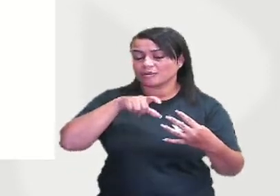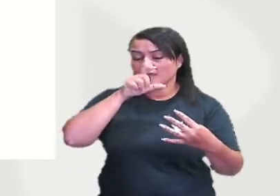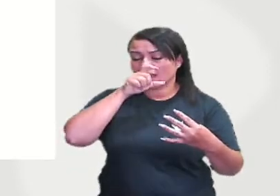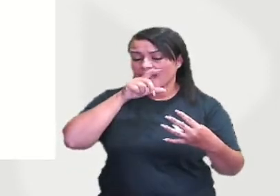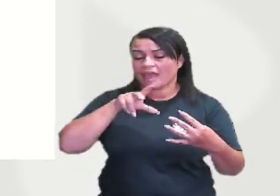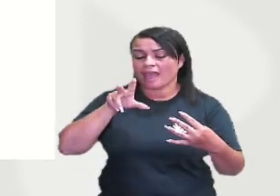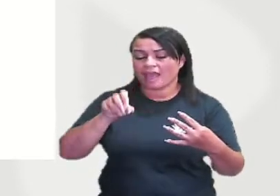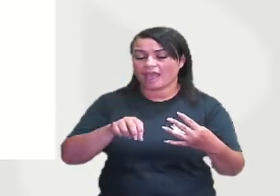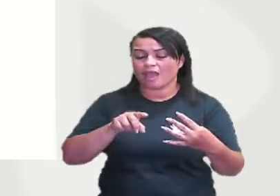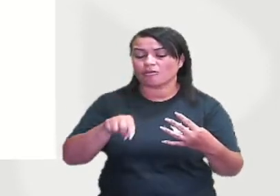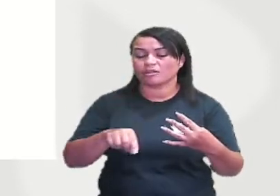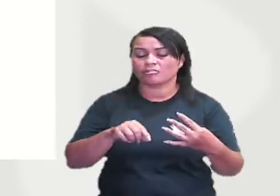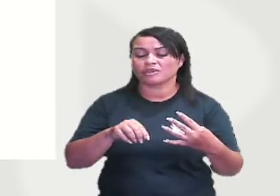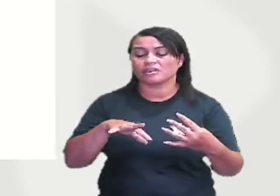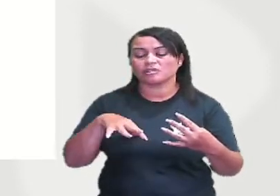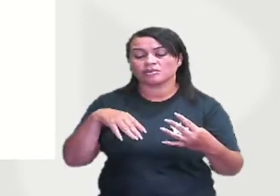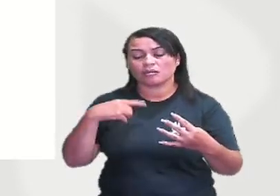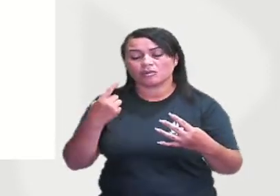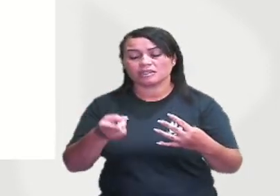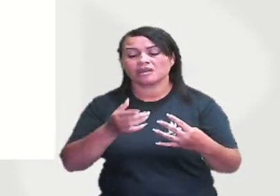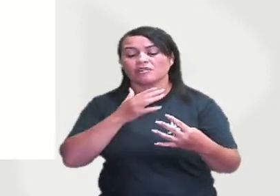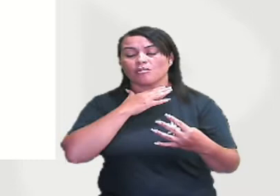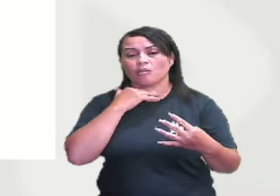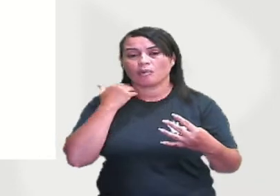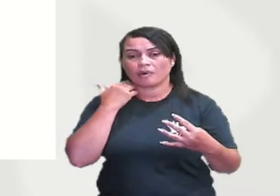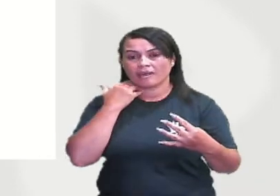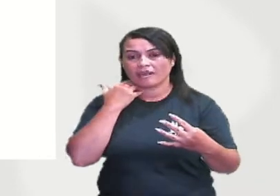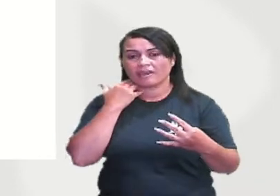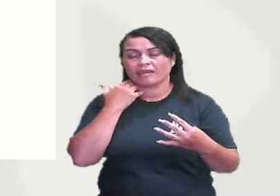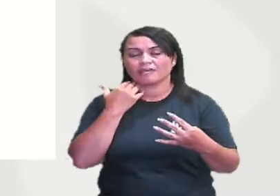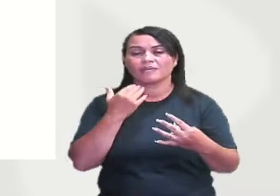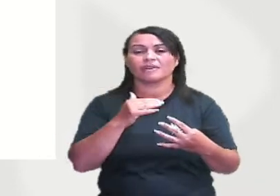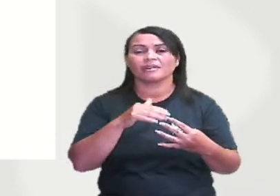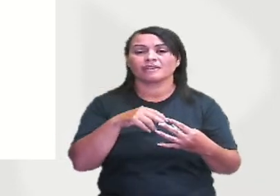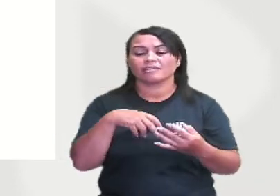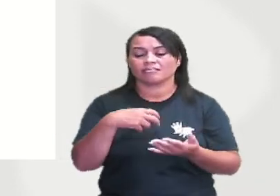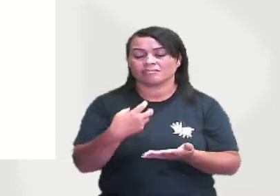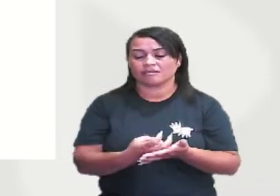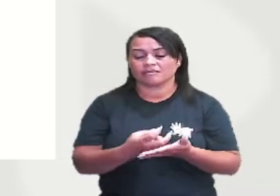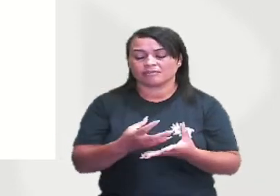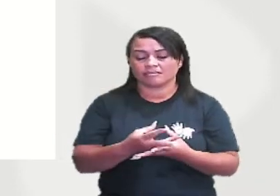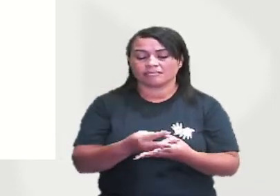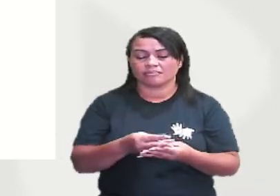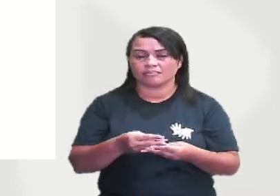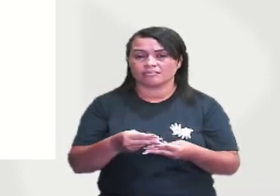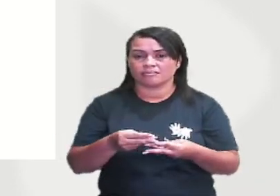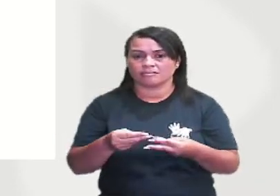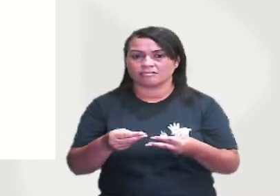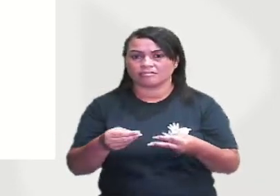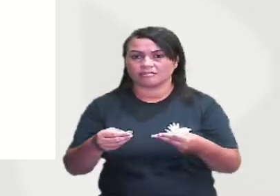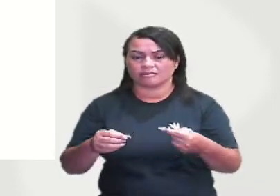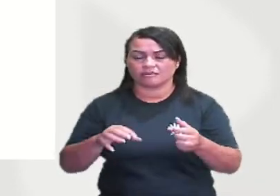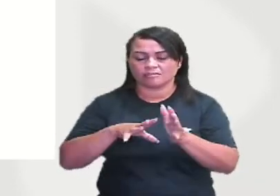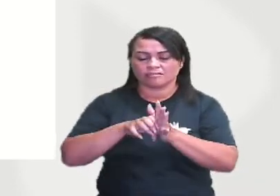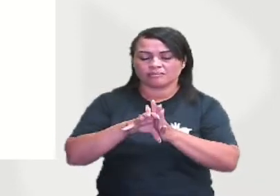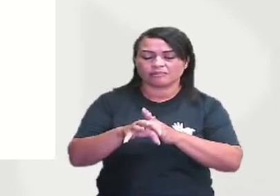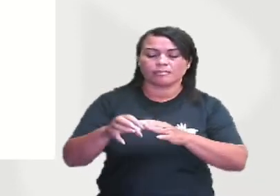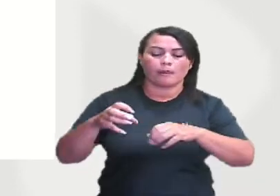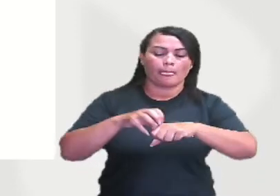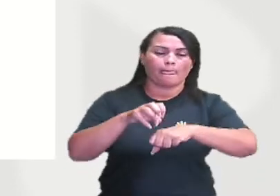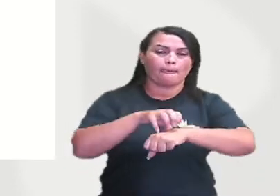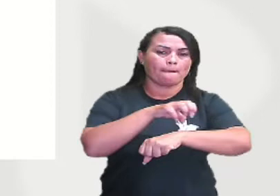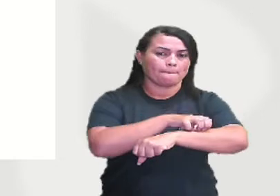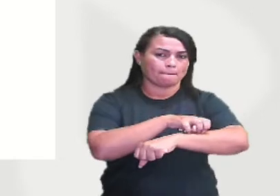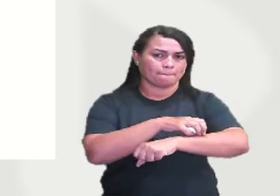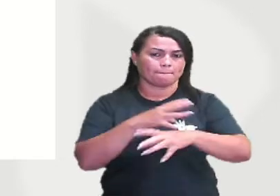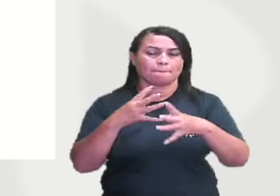ela cumprir o seu ciclo de vida, ela vai morrer e então as bactérias e os fungos vão decompor essa matéria